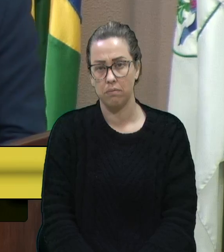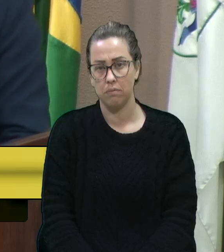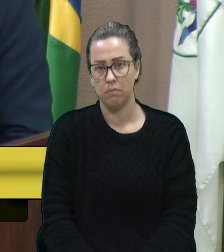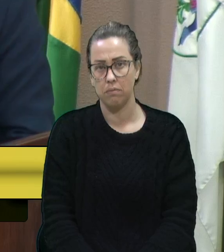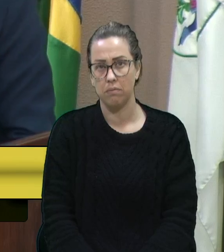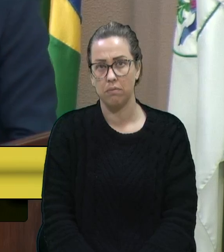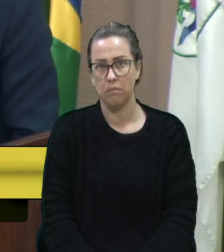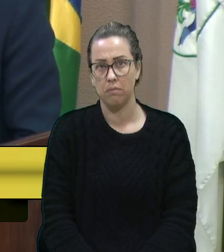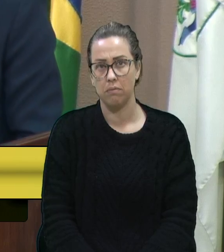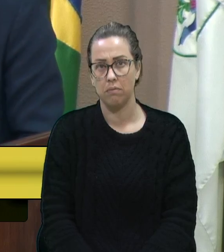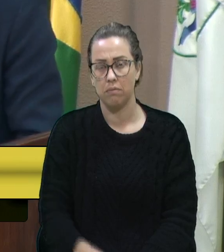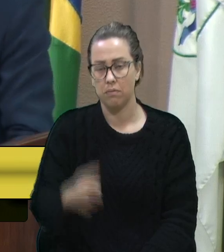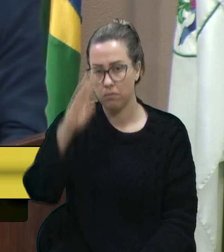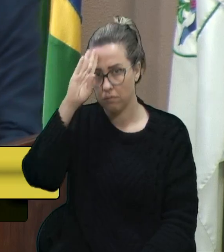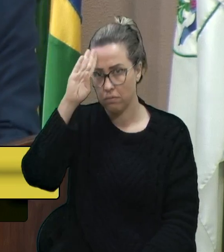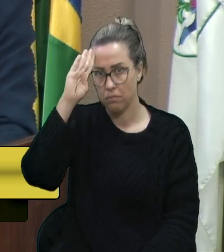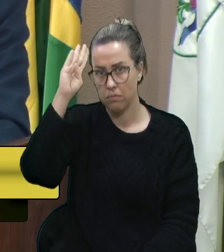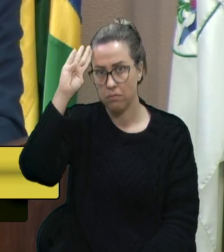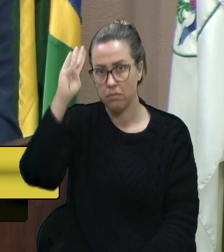gentileza, vereador Bressan.